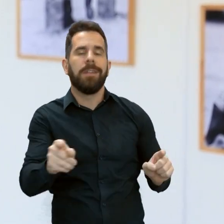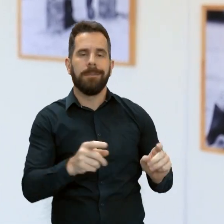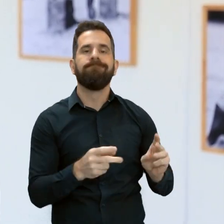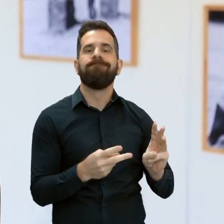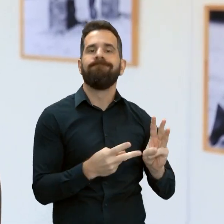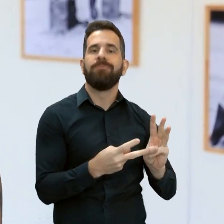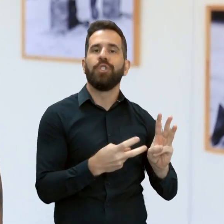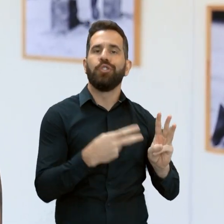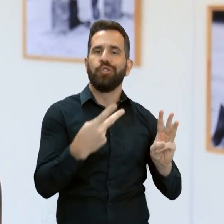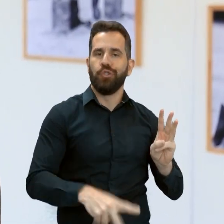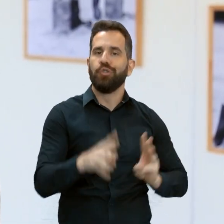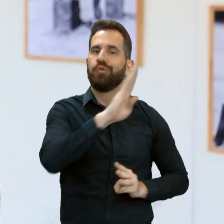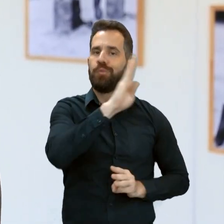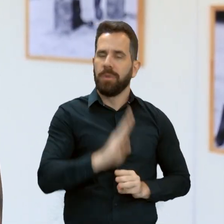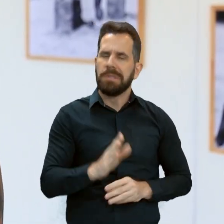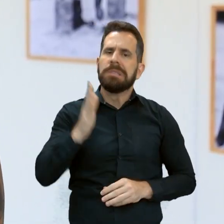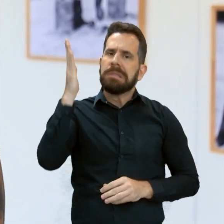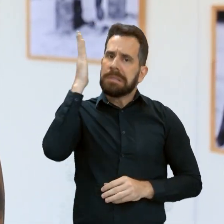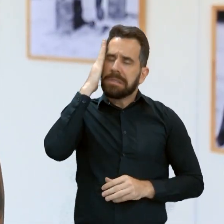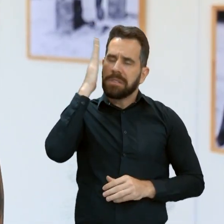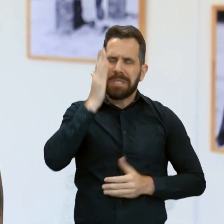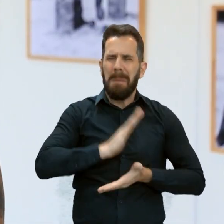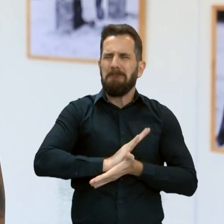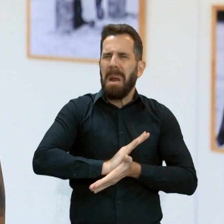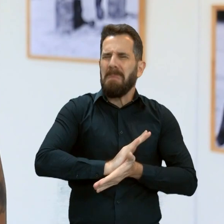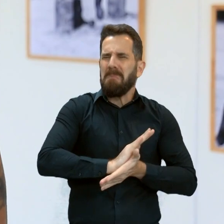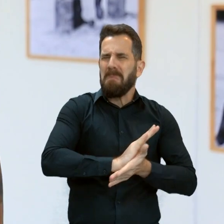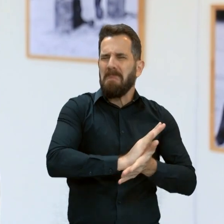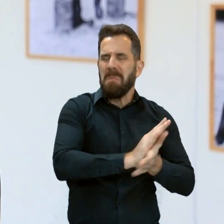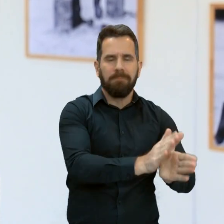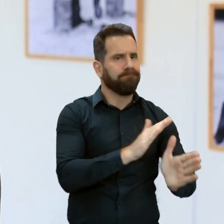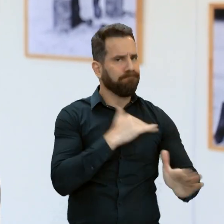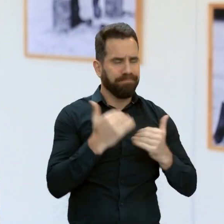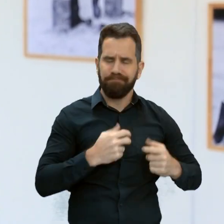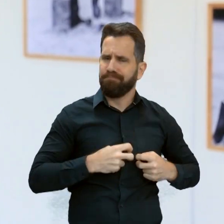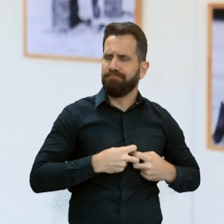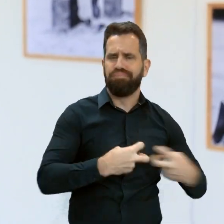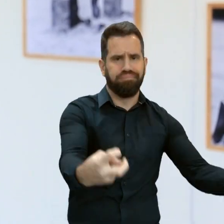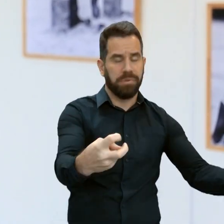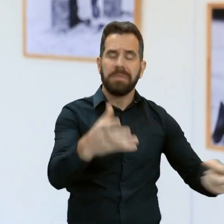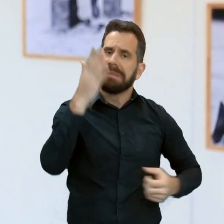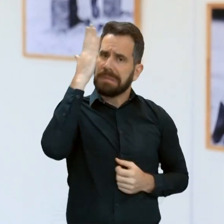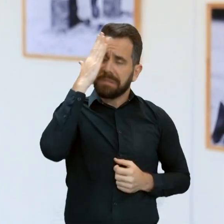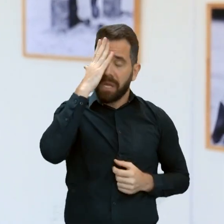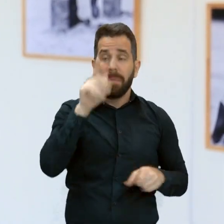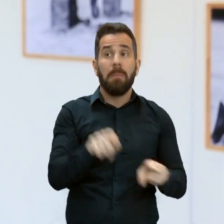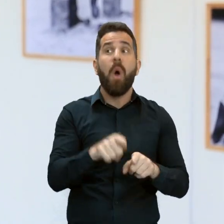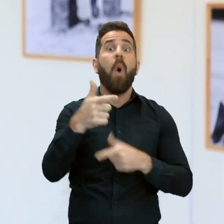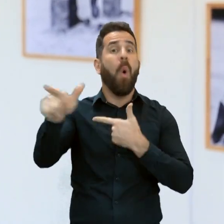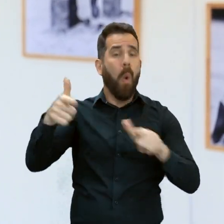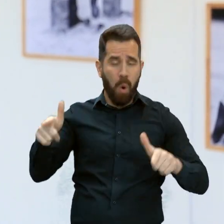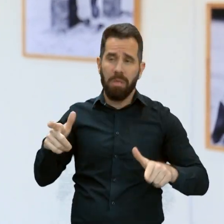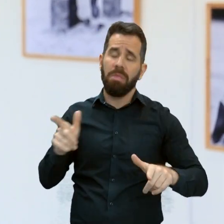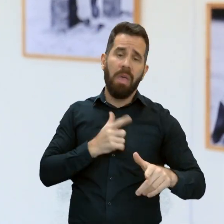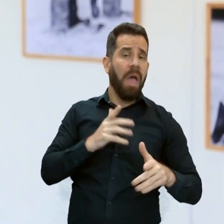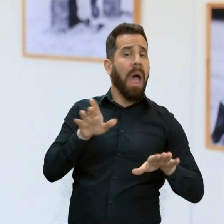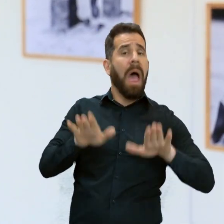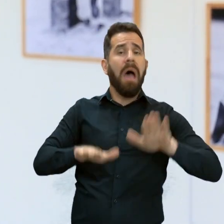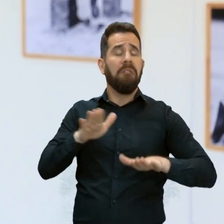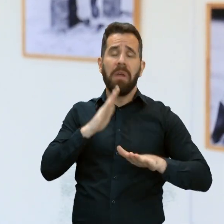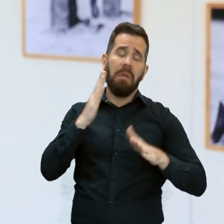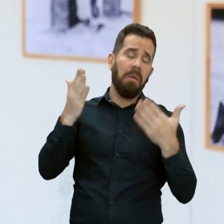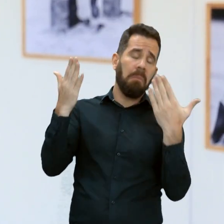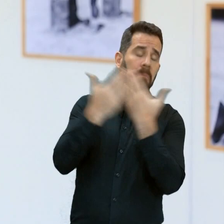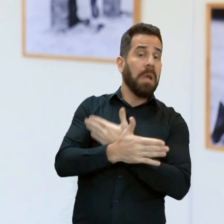Sabemos de todos os massacres, Yanomami, de muitos outros que estão acontecendo, que às vezes nem a imprensa